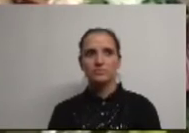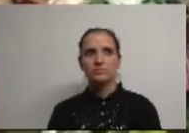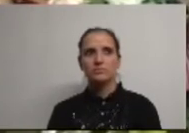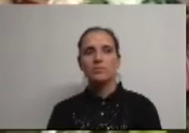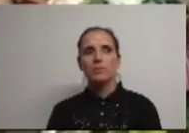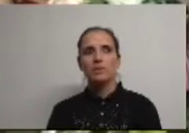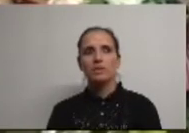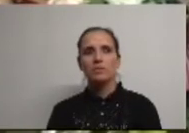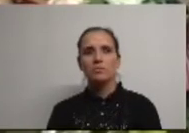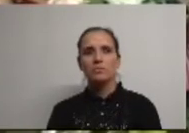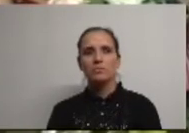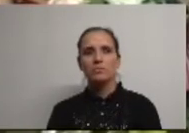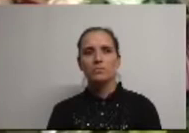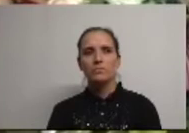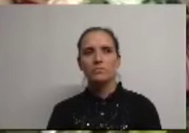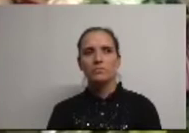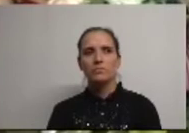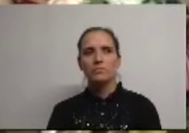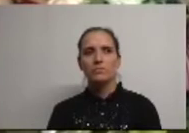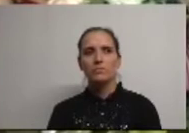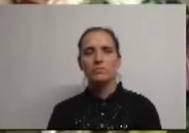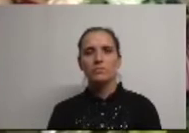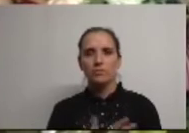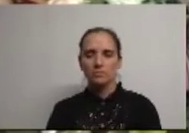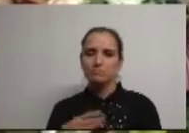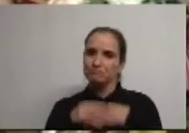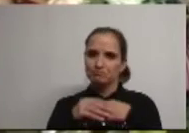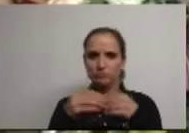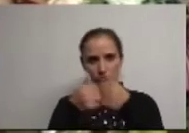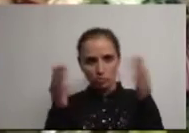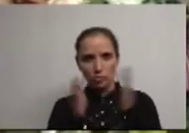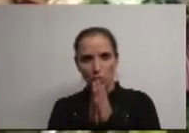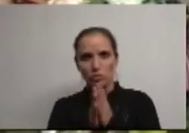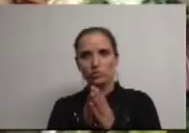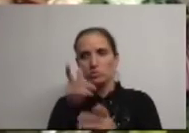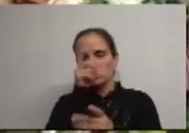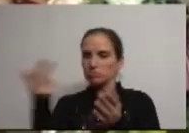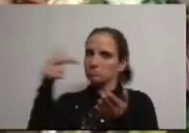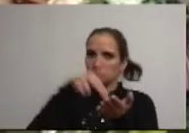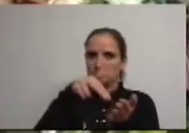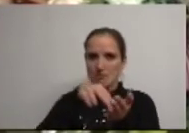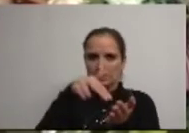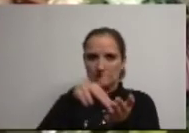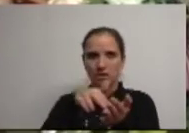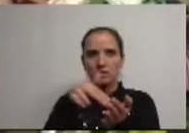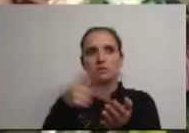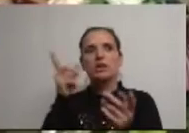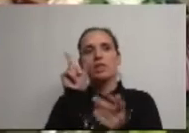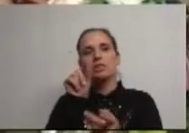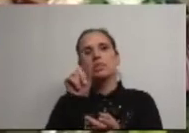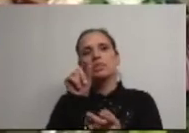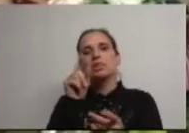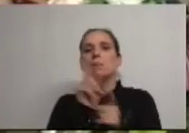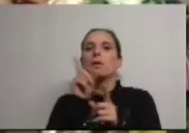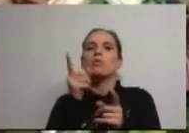todos, saudar todos os presentes e também, em